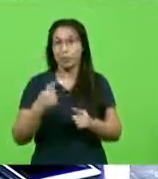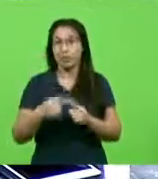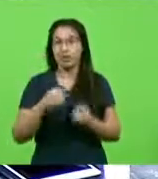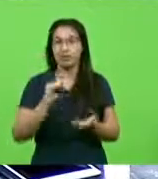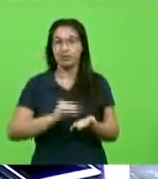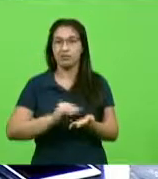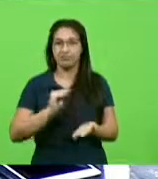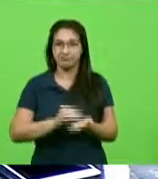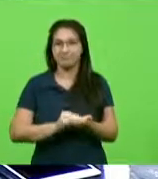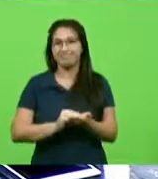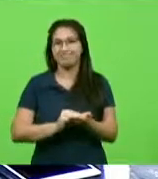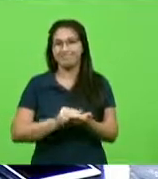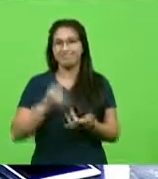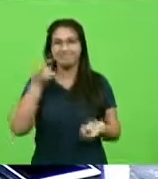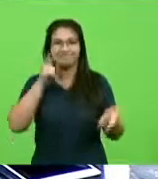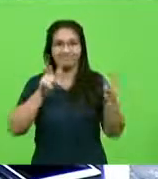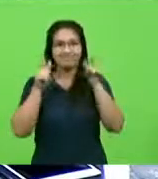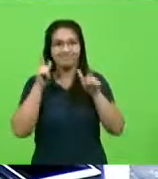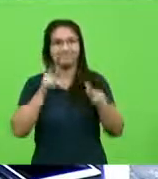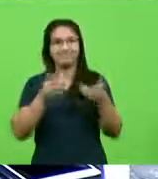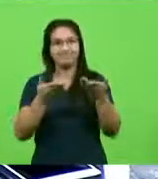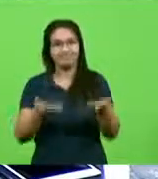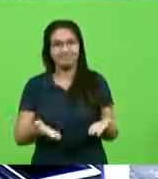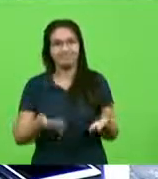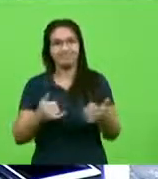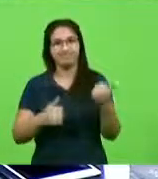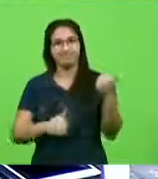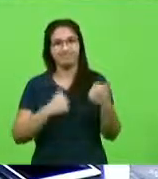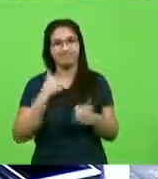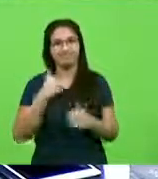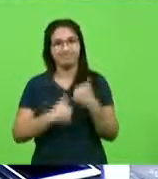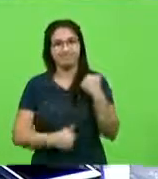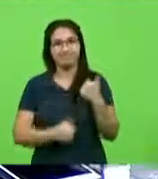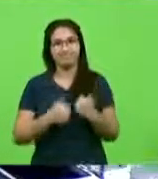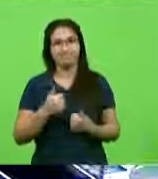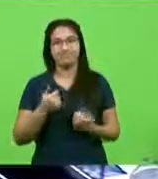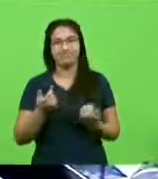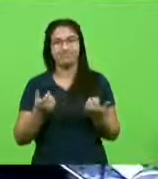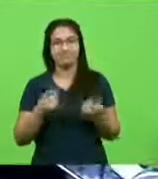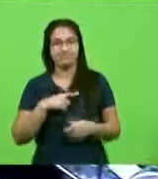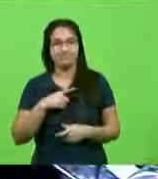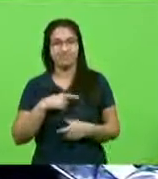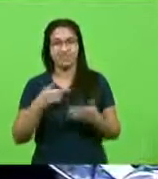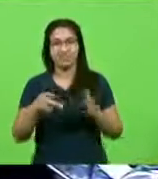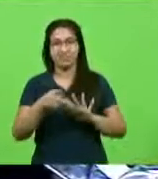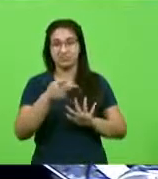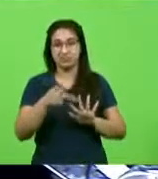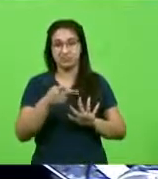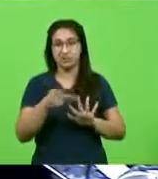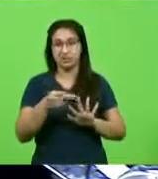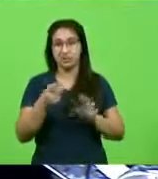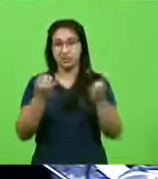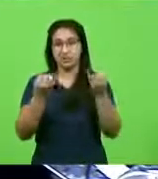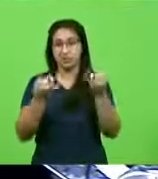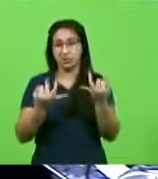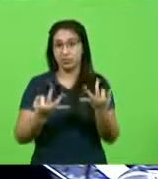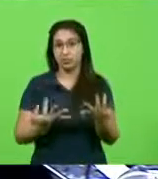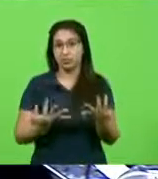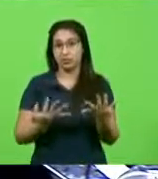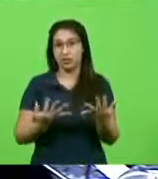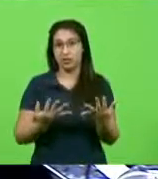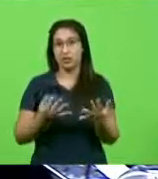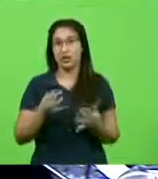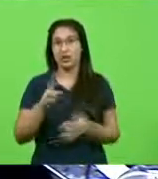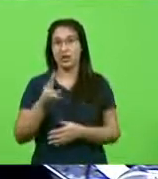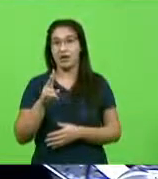oportunidade que o esporte proporciona. É um absurdo. Não pode jogar. Essa portaria, futebol, não pode. Beat e